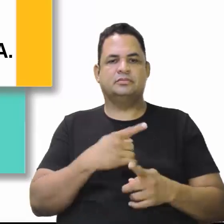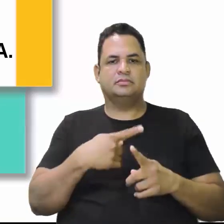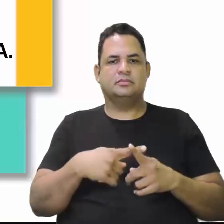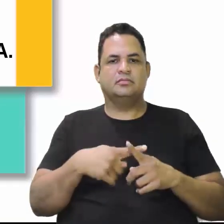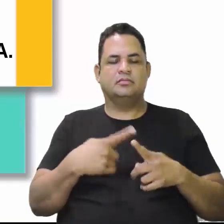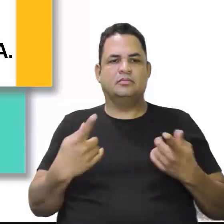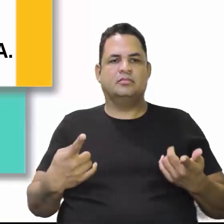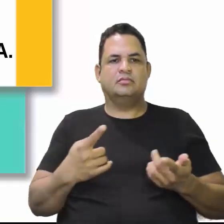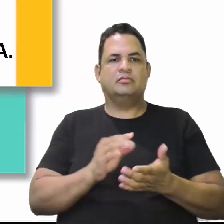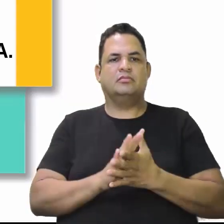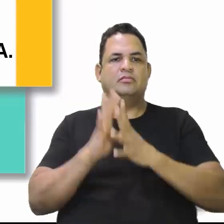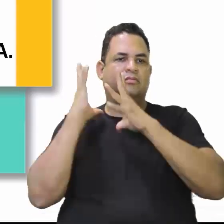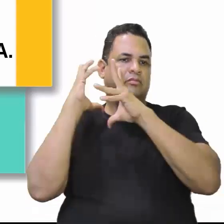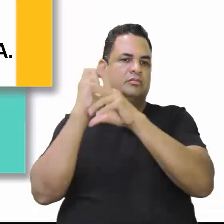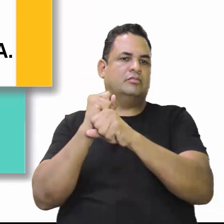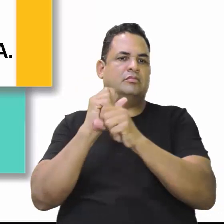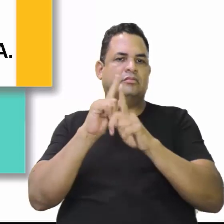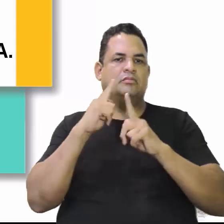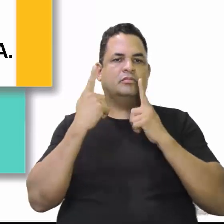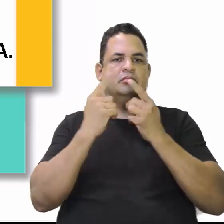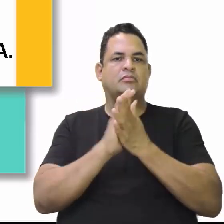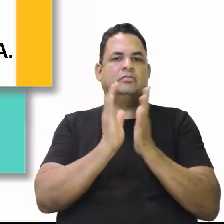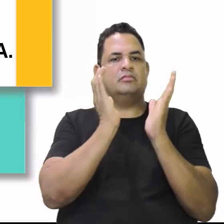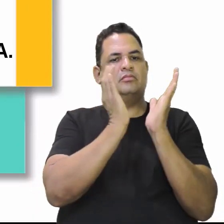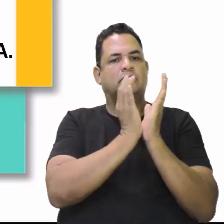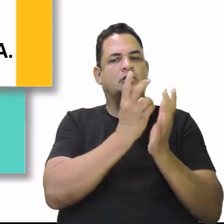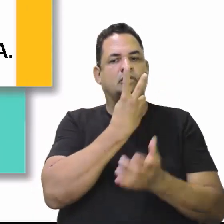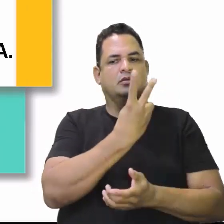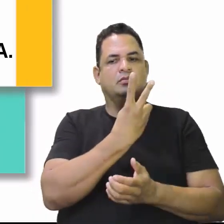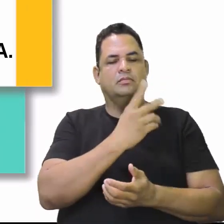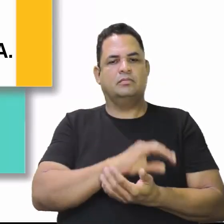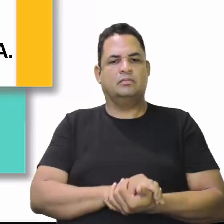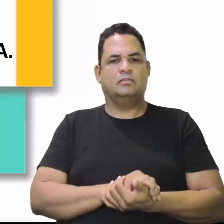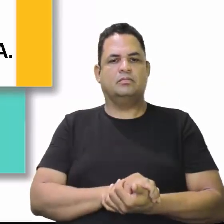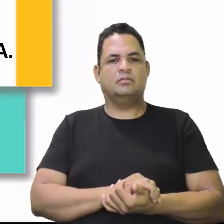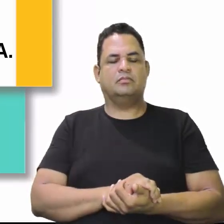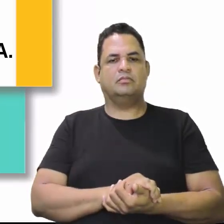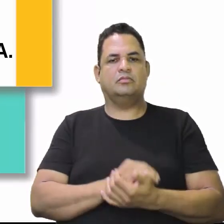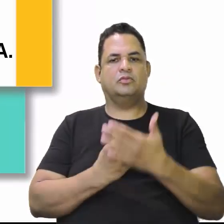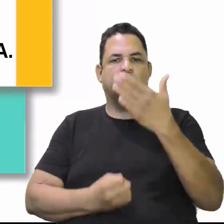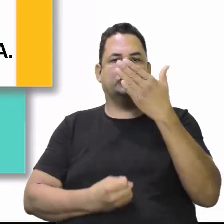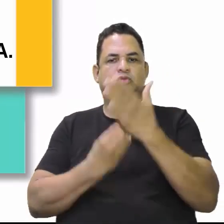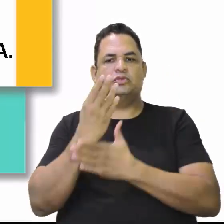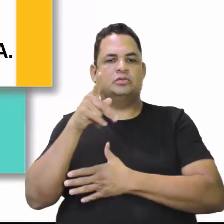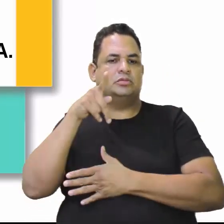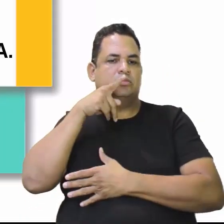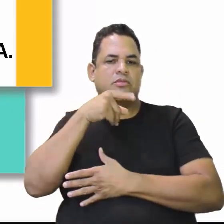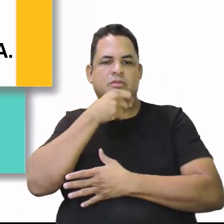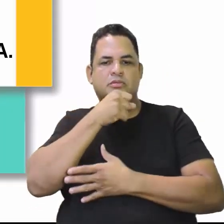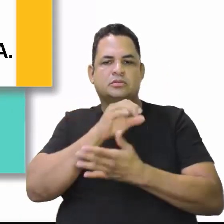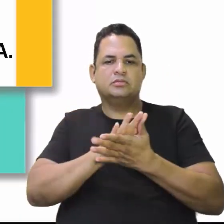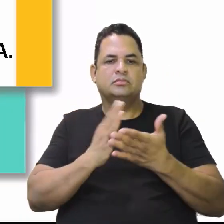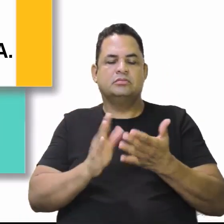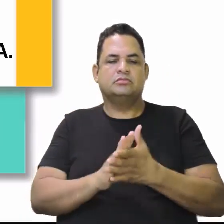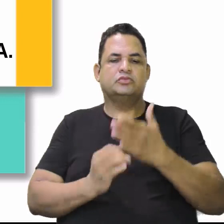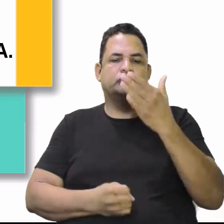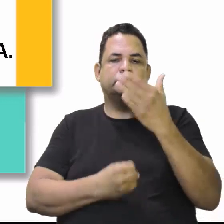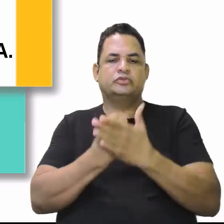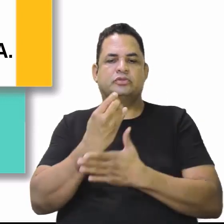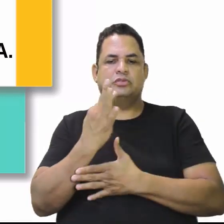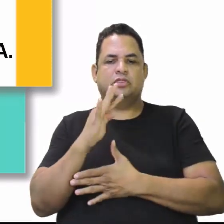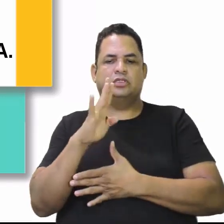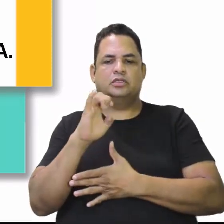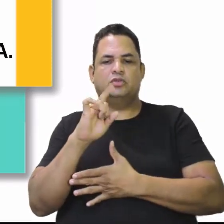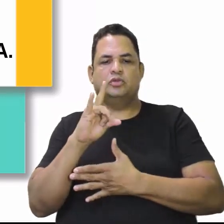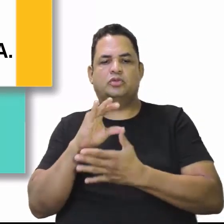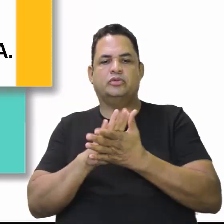revisão geral da unidade 2, a criação de Porto Velho, a criação do